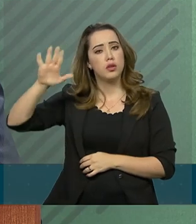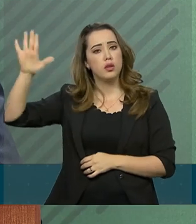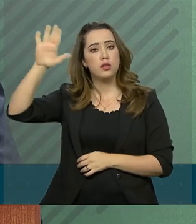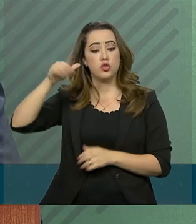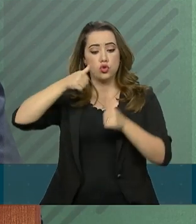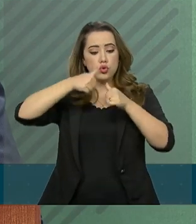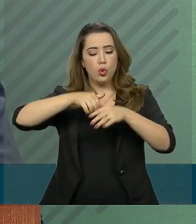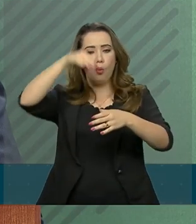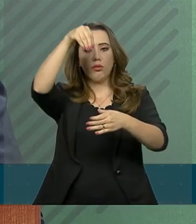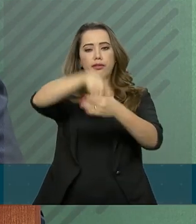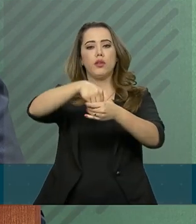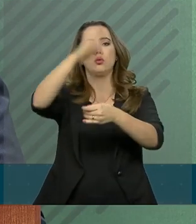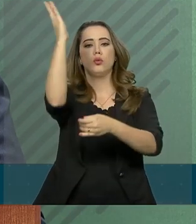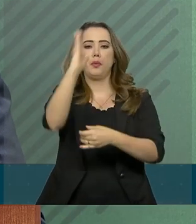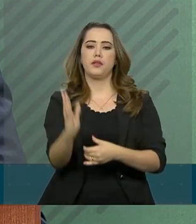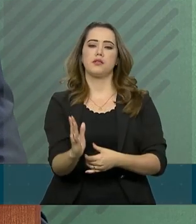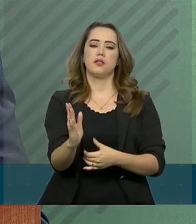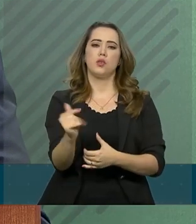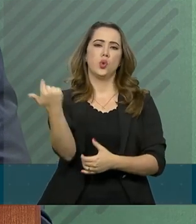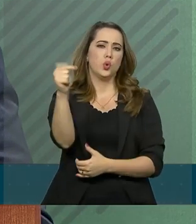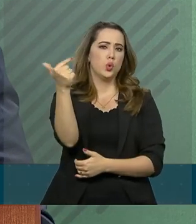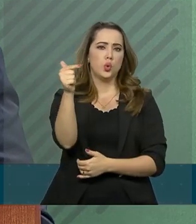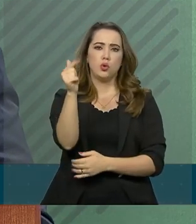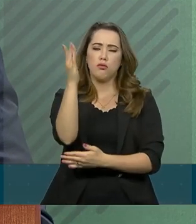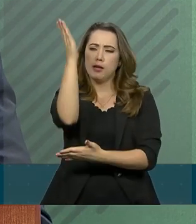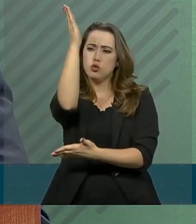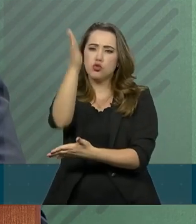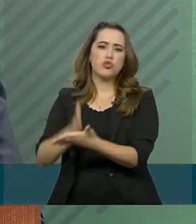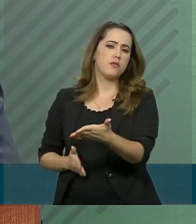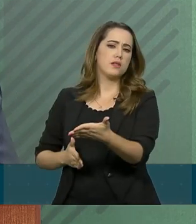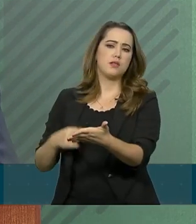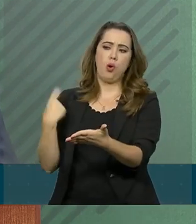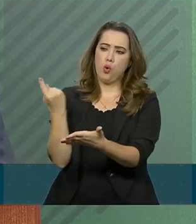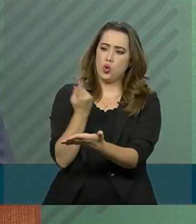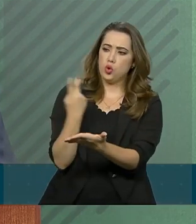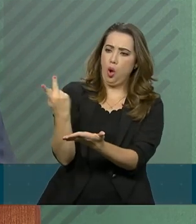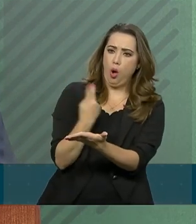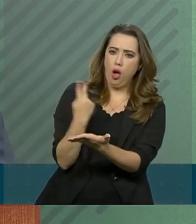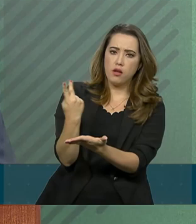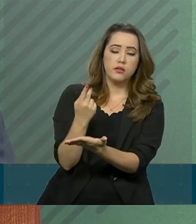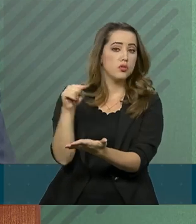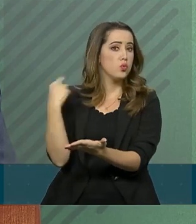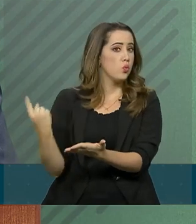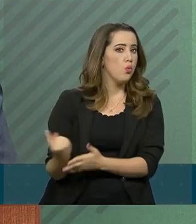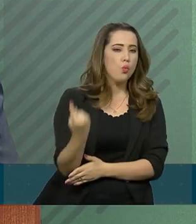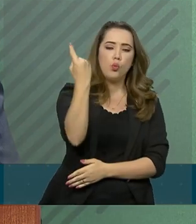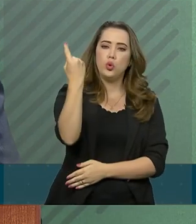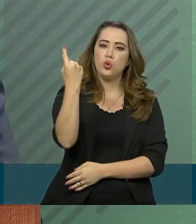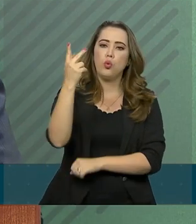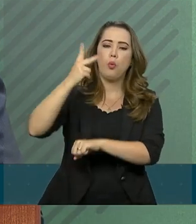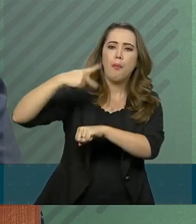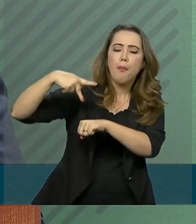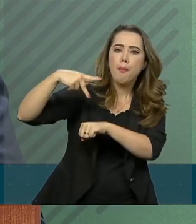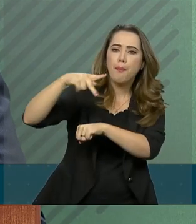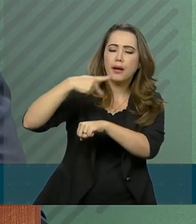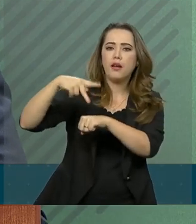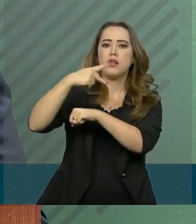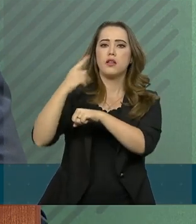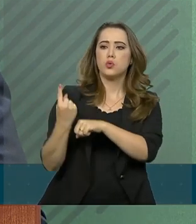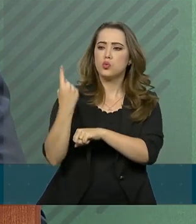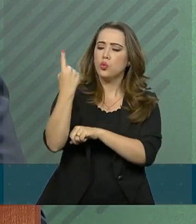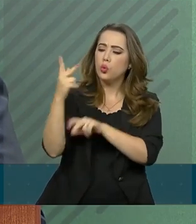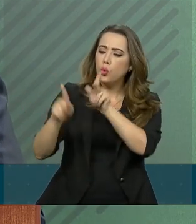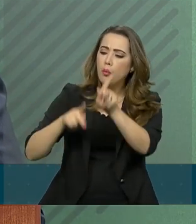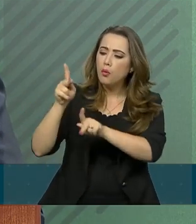no Brasil, não há divisão entre nós, somos um só povo, uma só